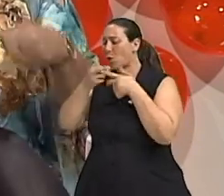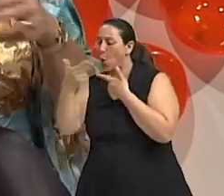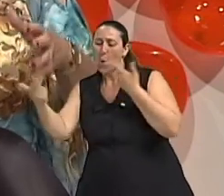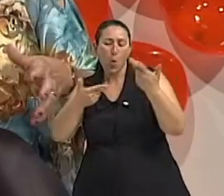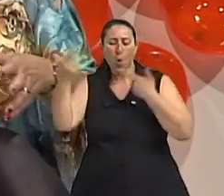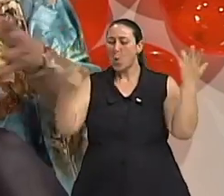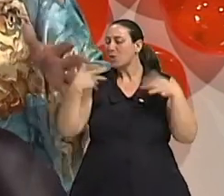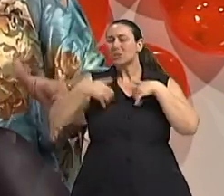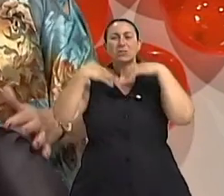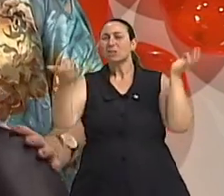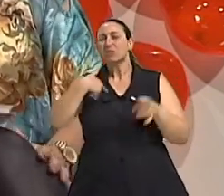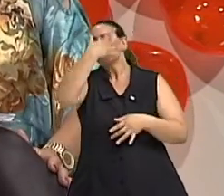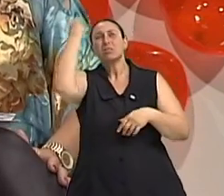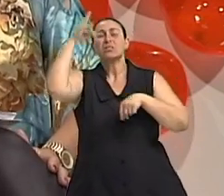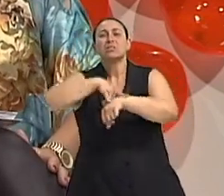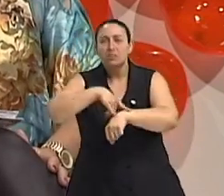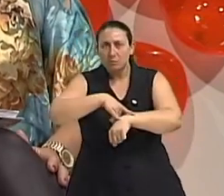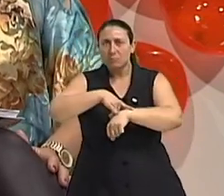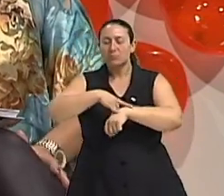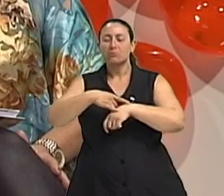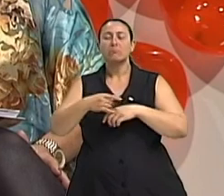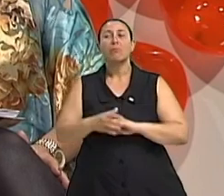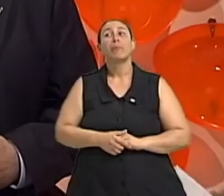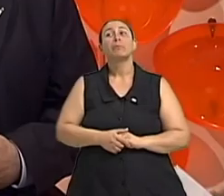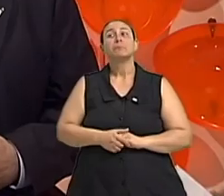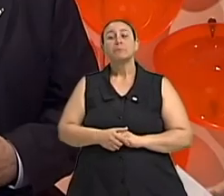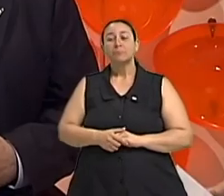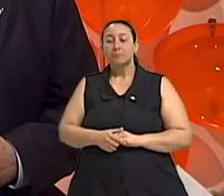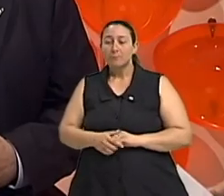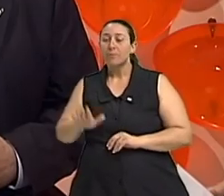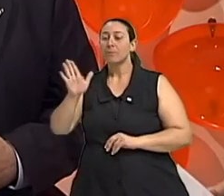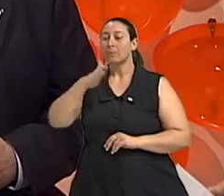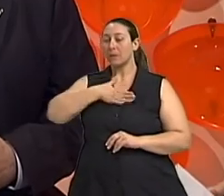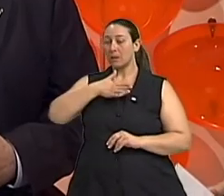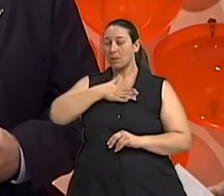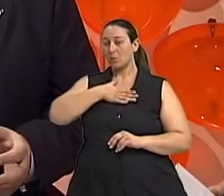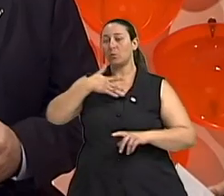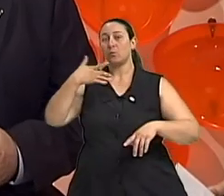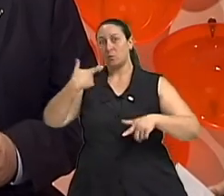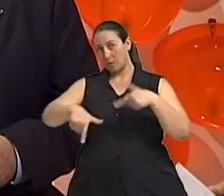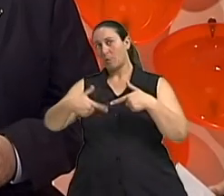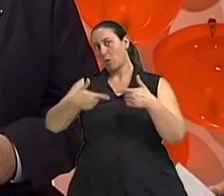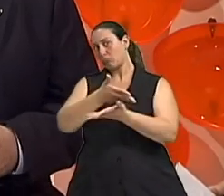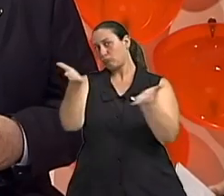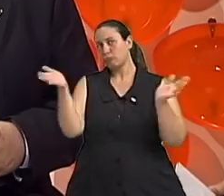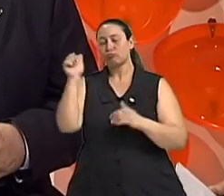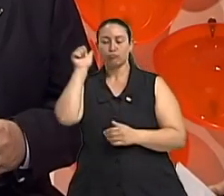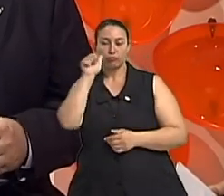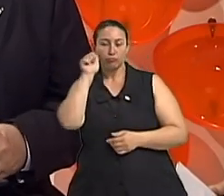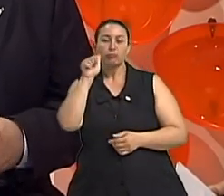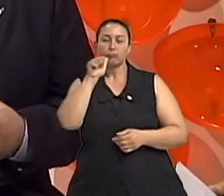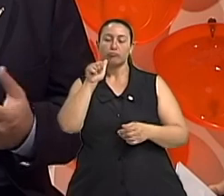passou. Estava muito ocupada e passou. No consultório, eu costumo dizer para as pacientes que isso não